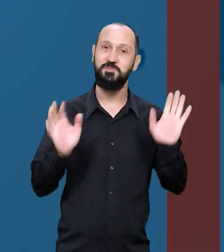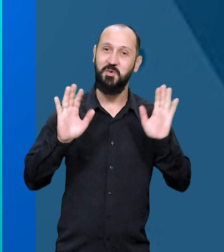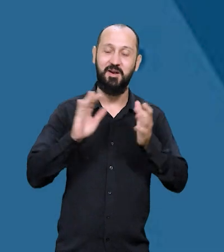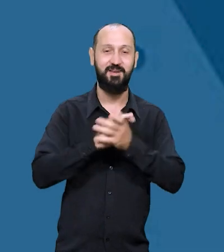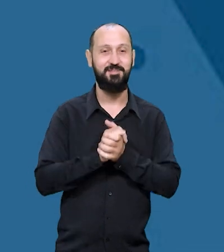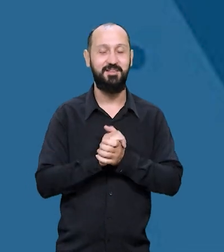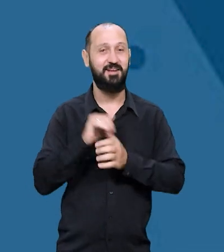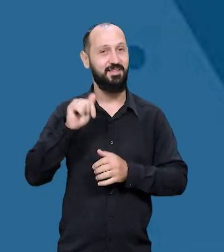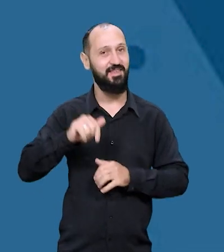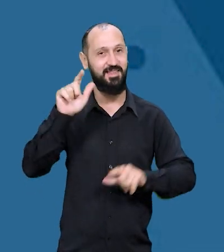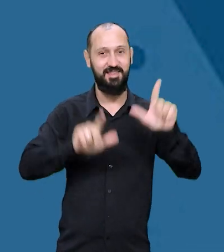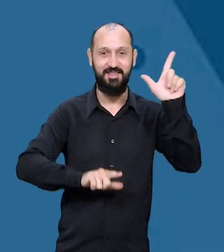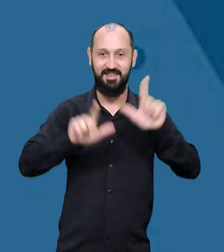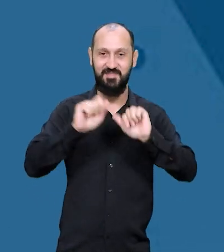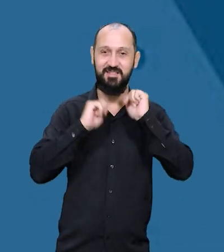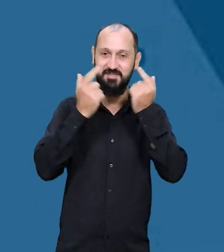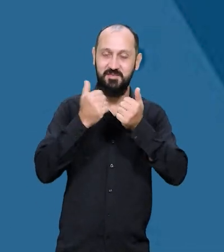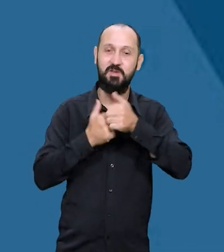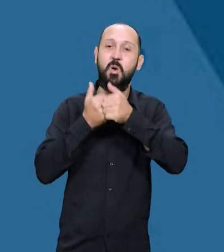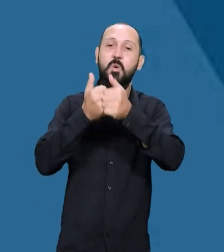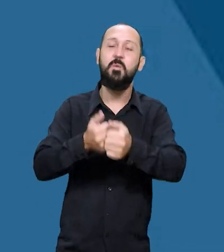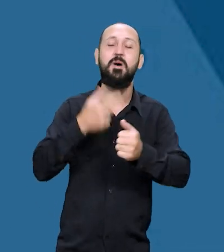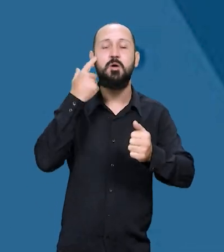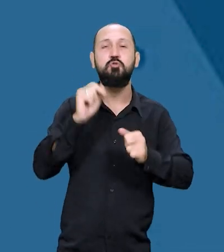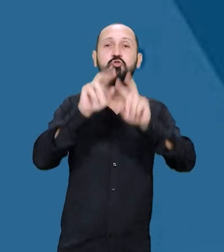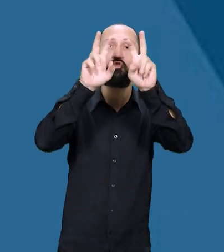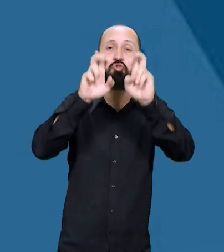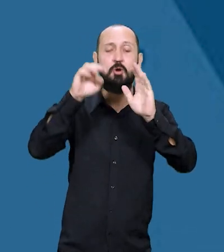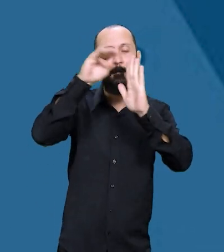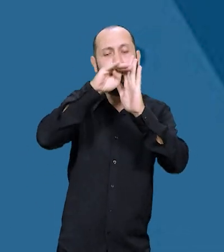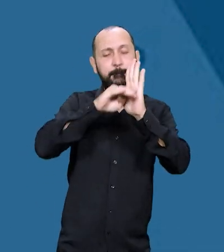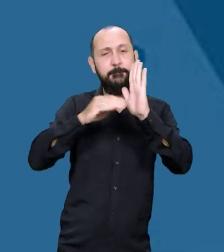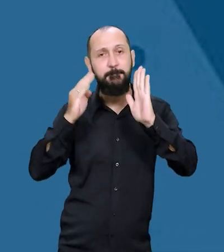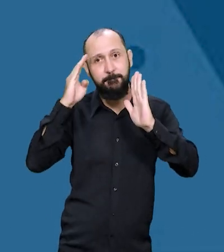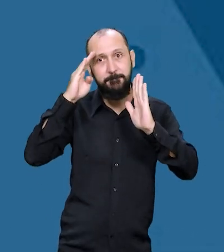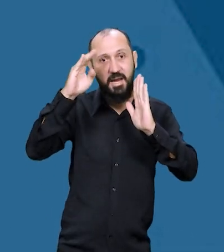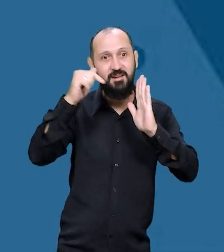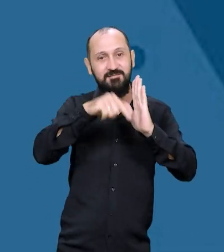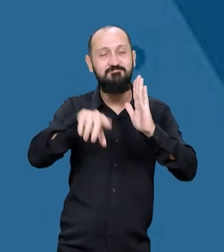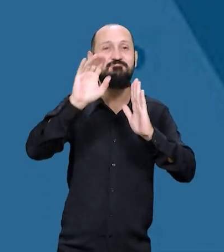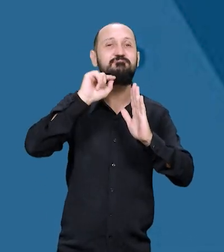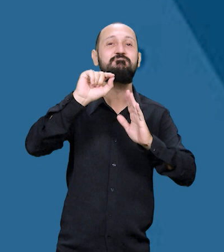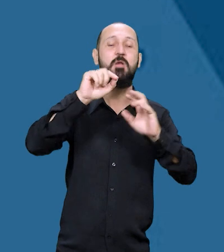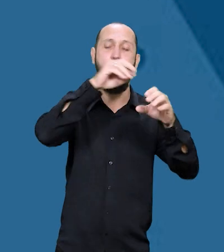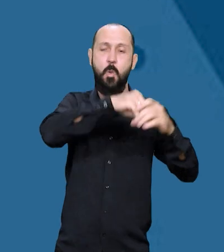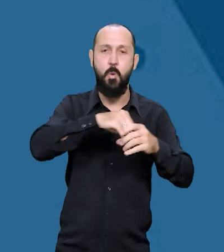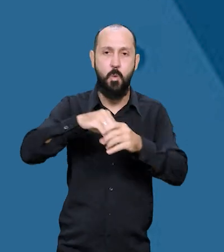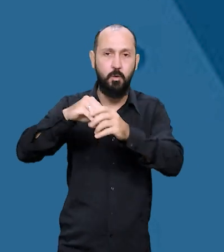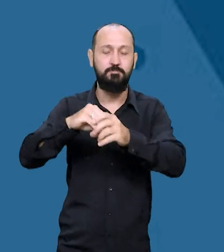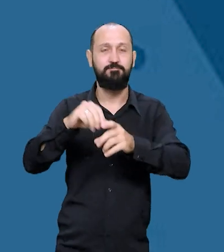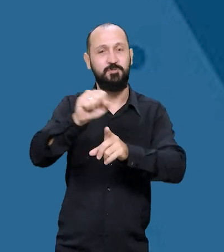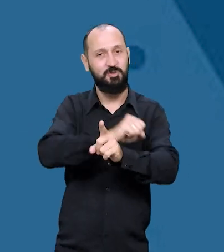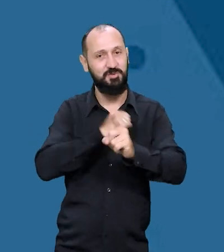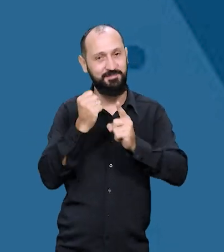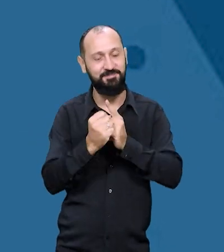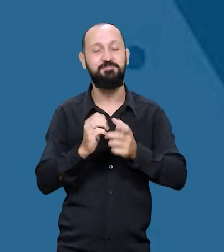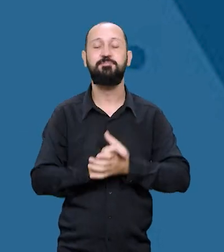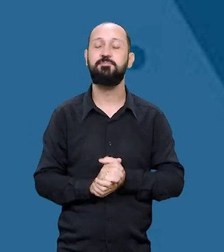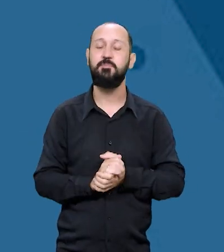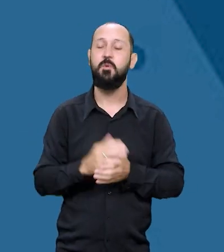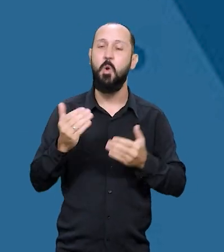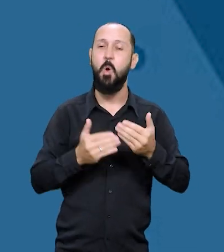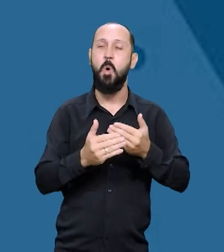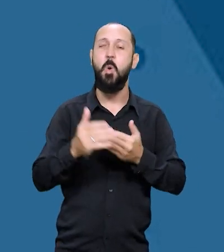Olá, aqui na TV Assembleia você acompanha os principais assuntos que abrangem os mais diversos setores da nossa sociedade.